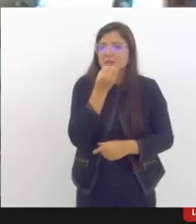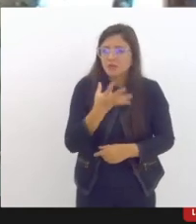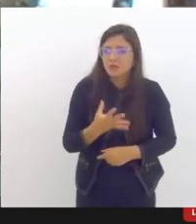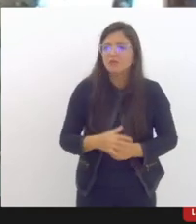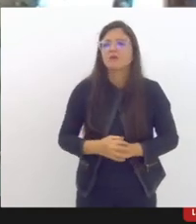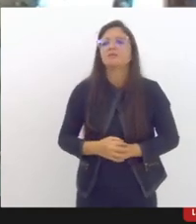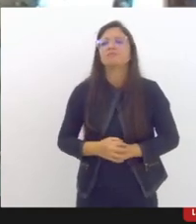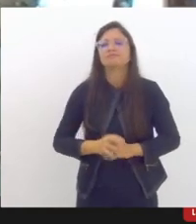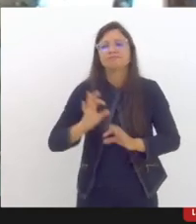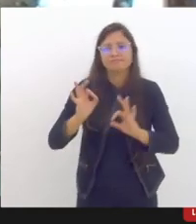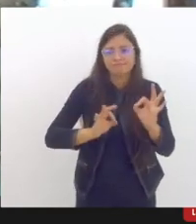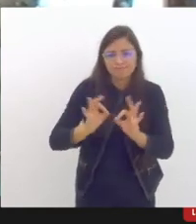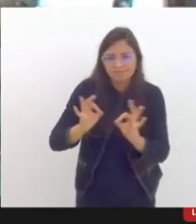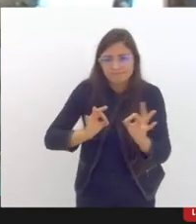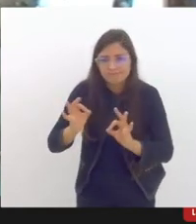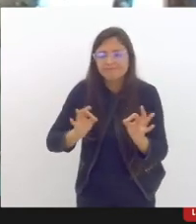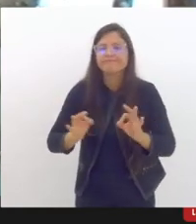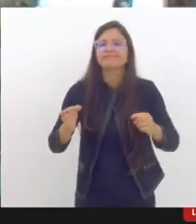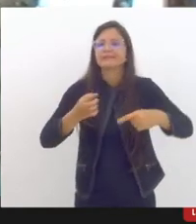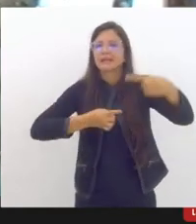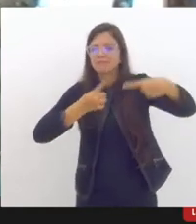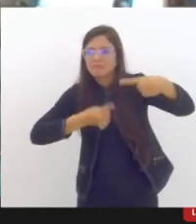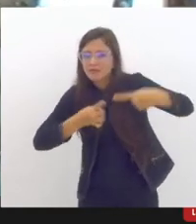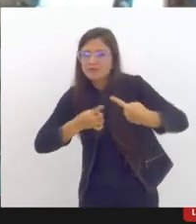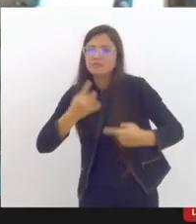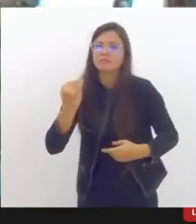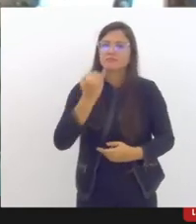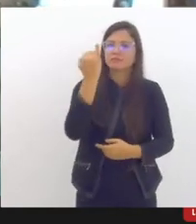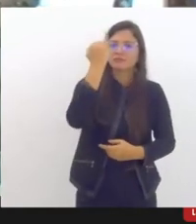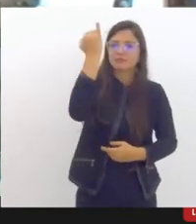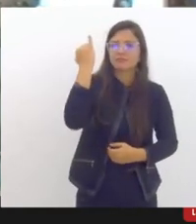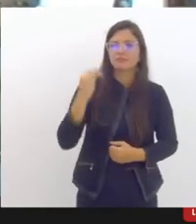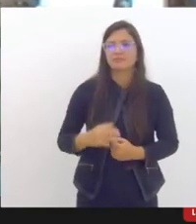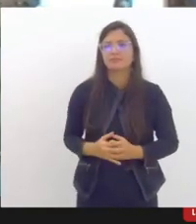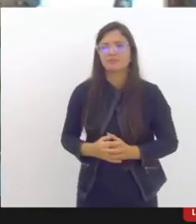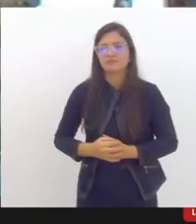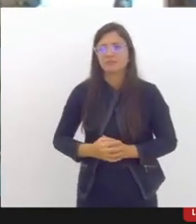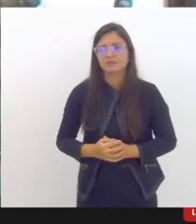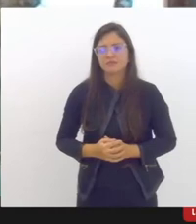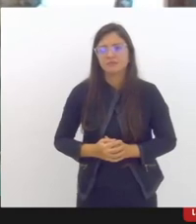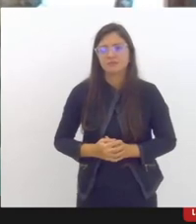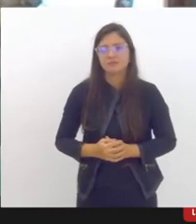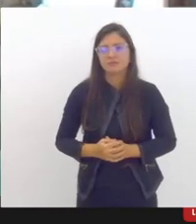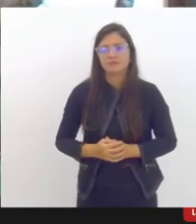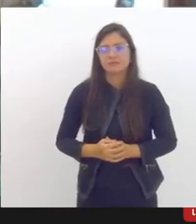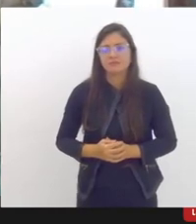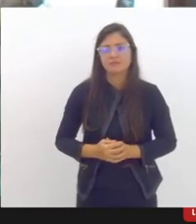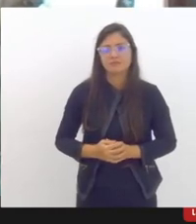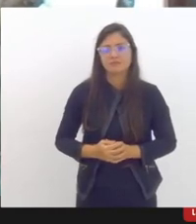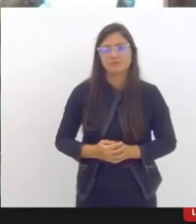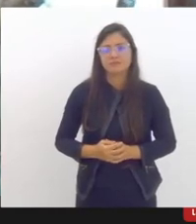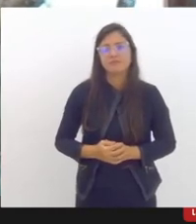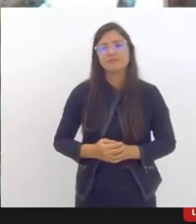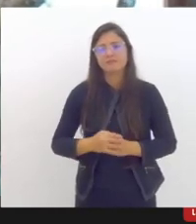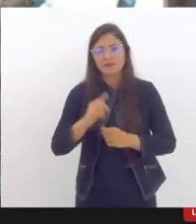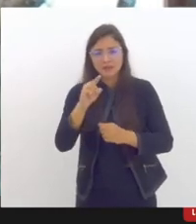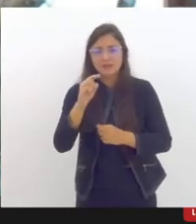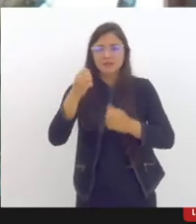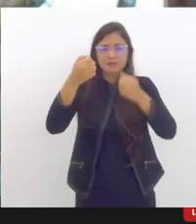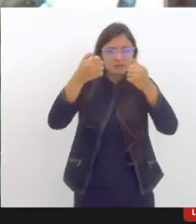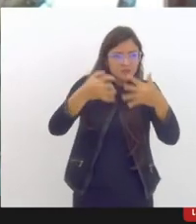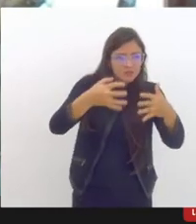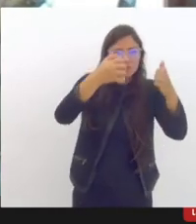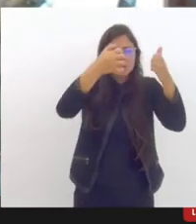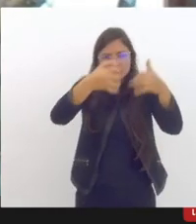desse importante debate dizendo que eu estou na sequência das falas da